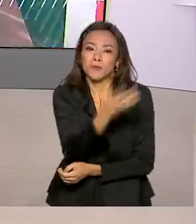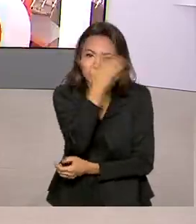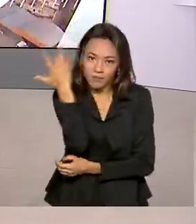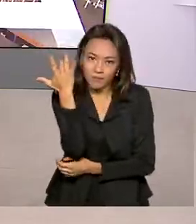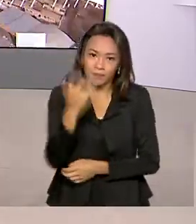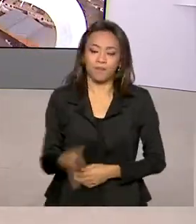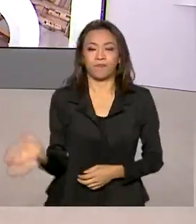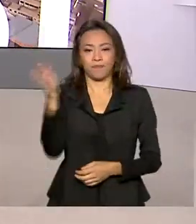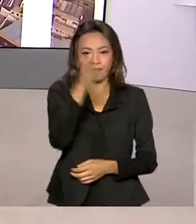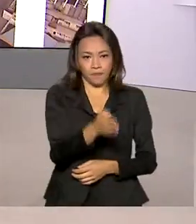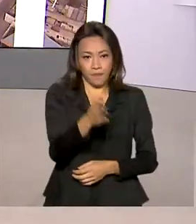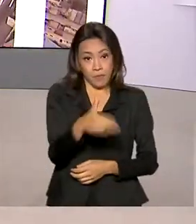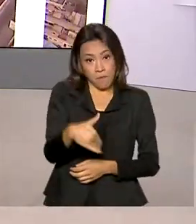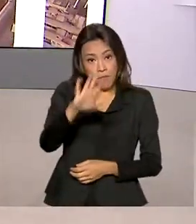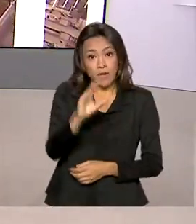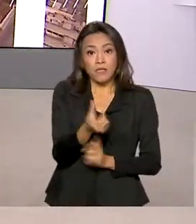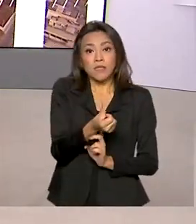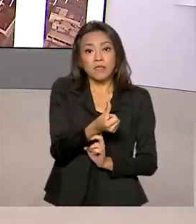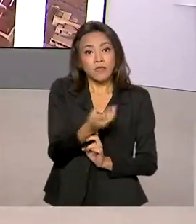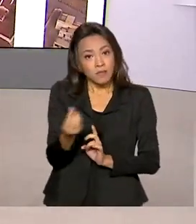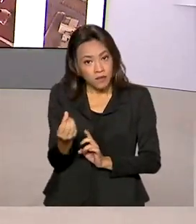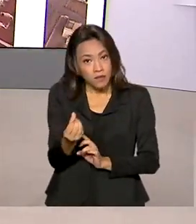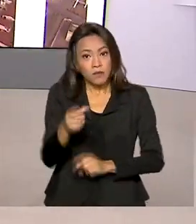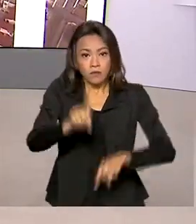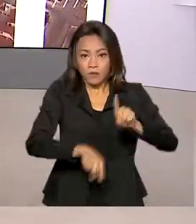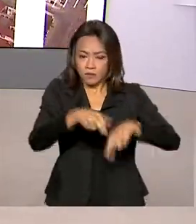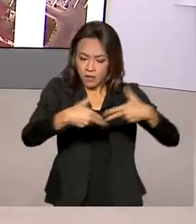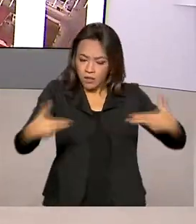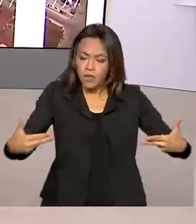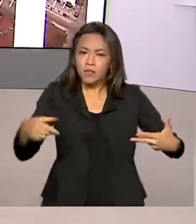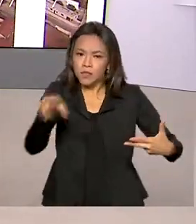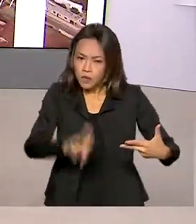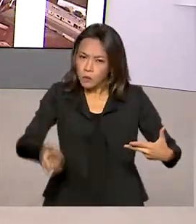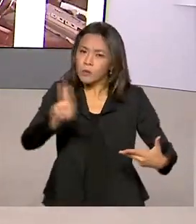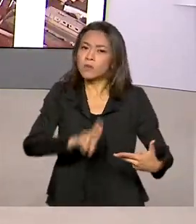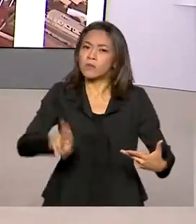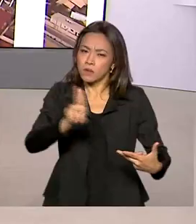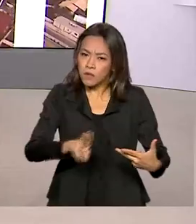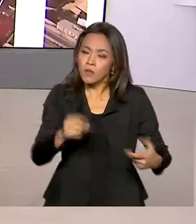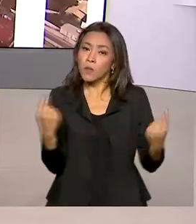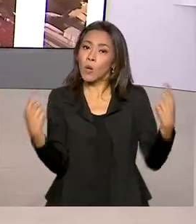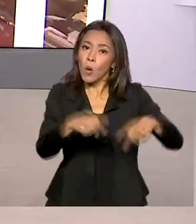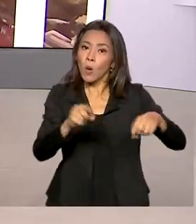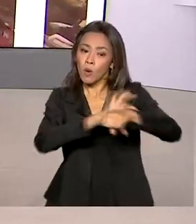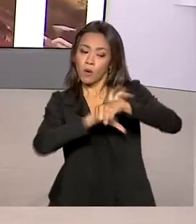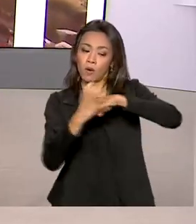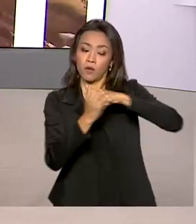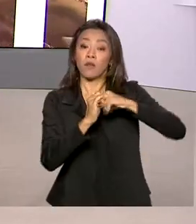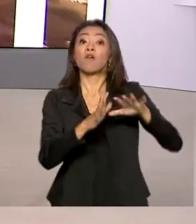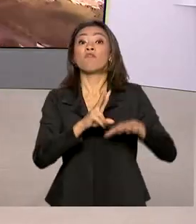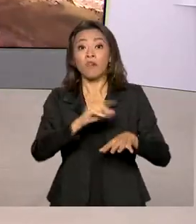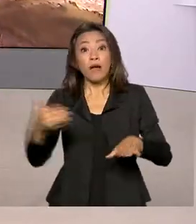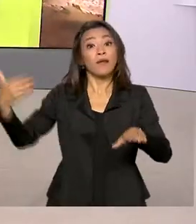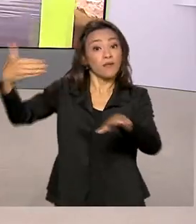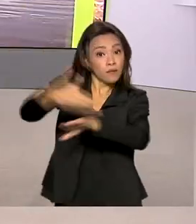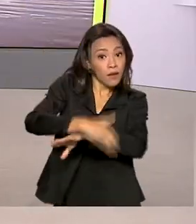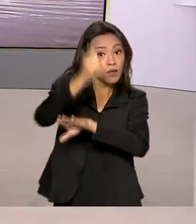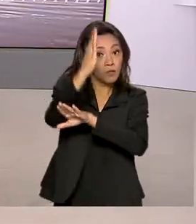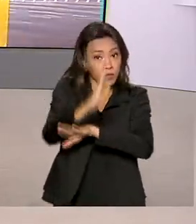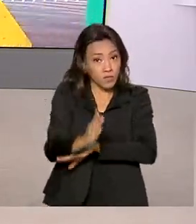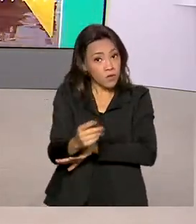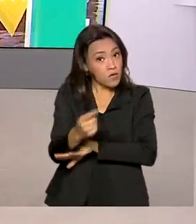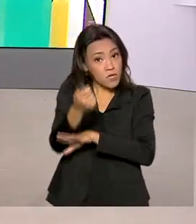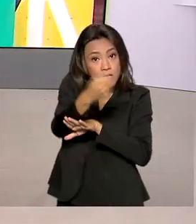Mais de 600 produtos usados no combate à Covid-19 vão continuar a entrar no Brasil sem pagar tarifa de